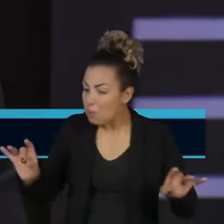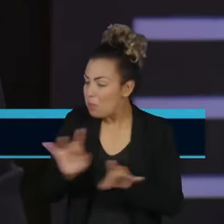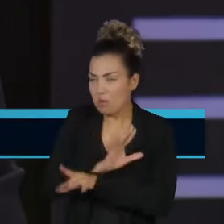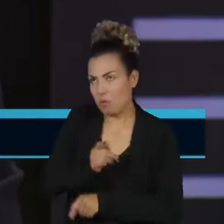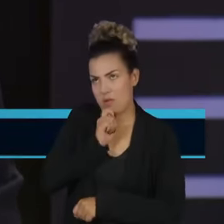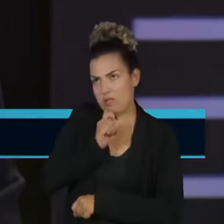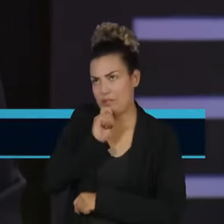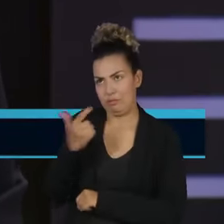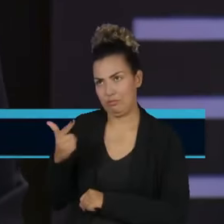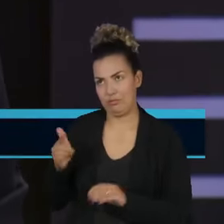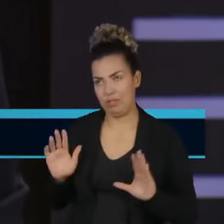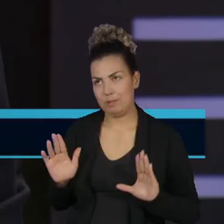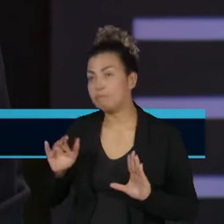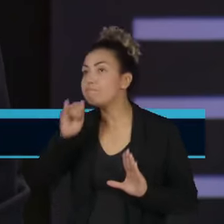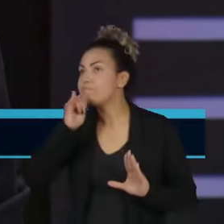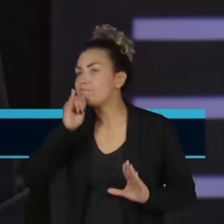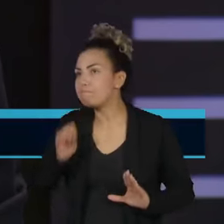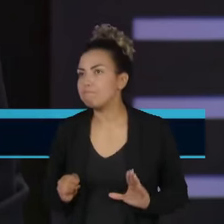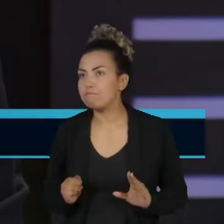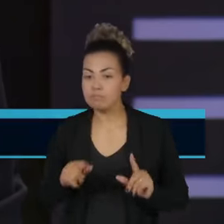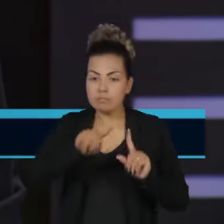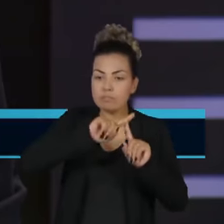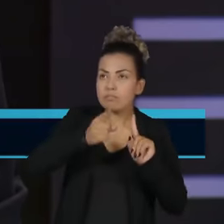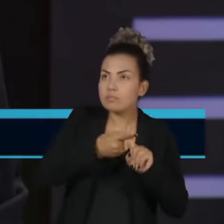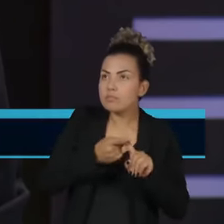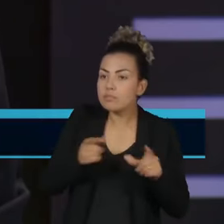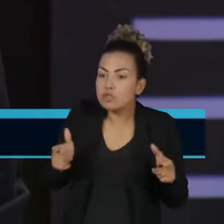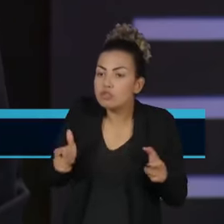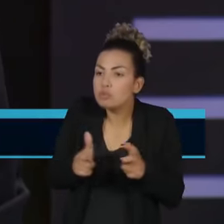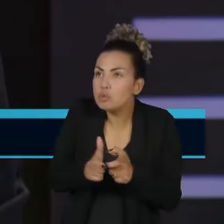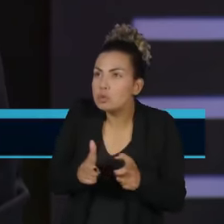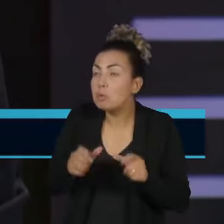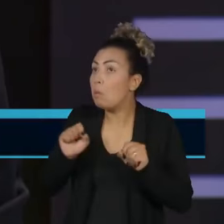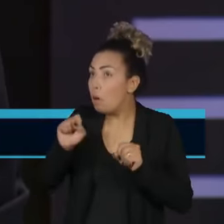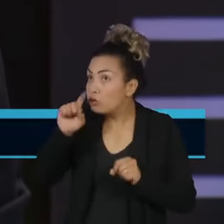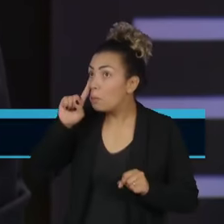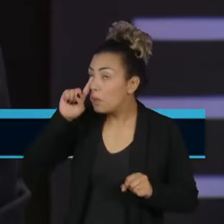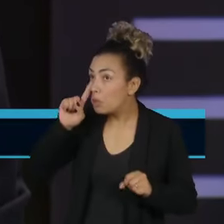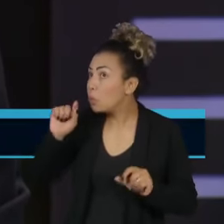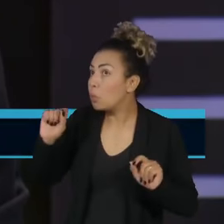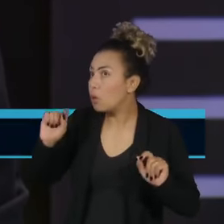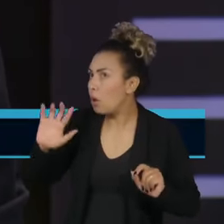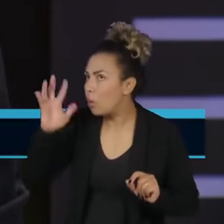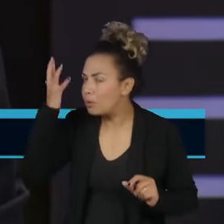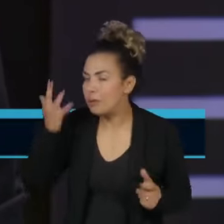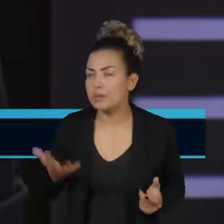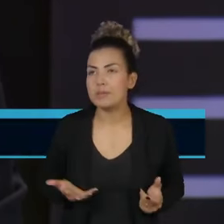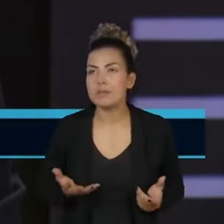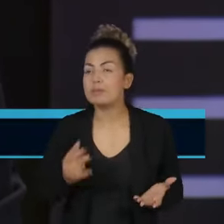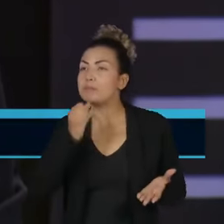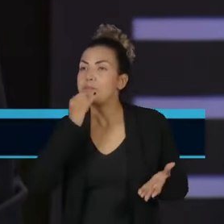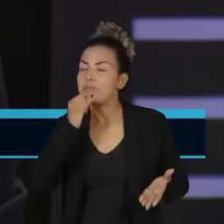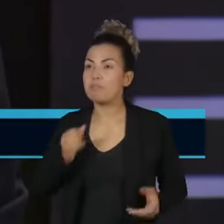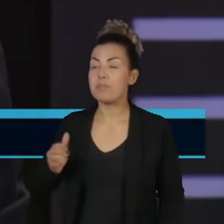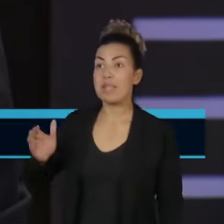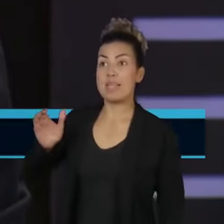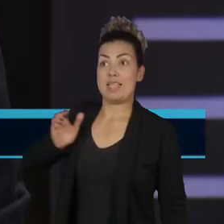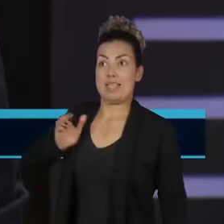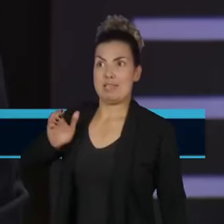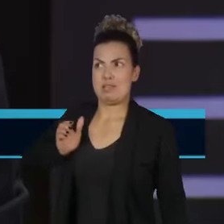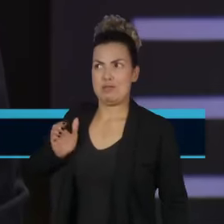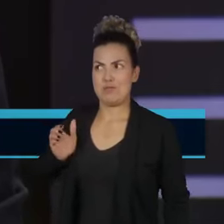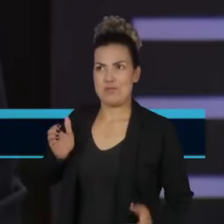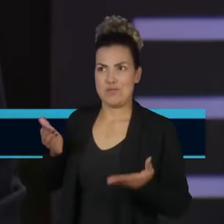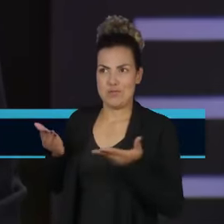fecundidade, o que acontece que é um perigo? Você tem as classes mais ricas, mais educadas, com menos